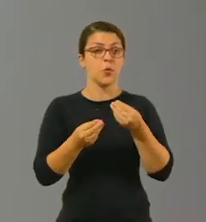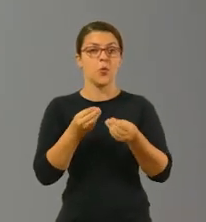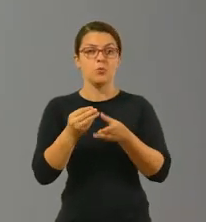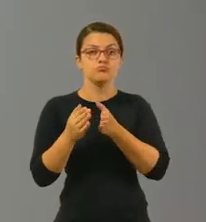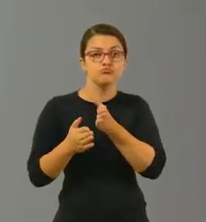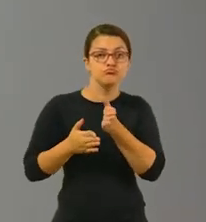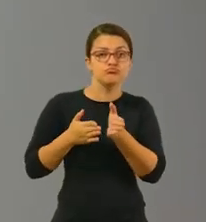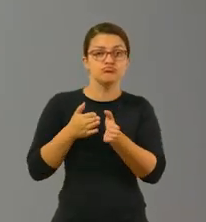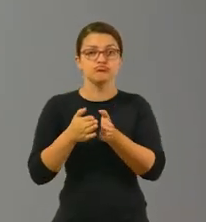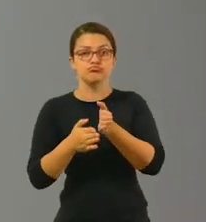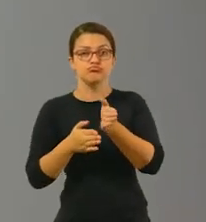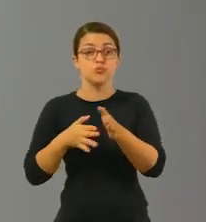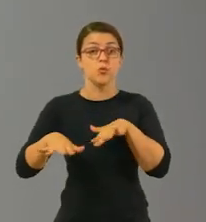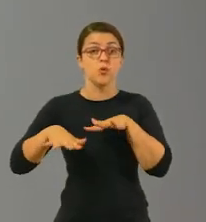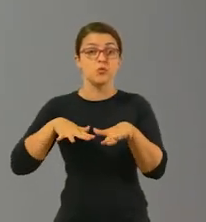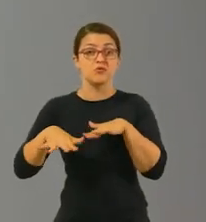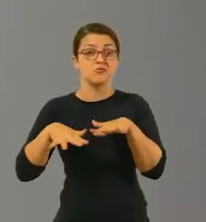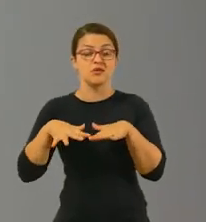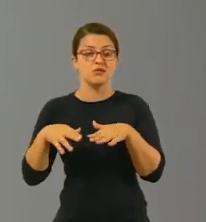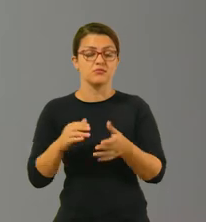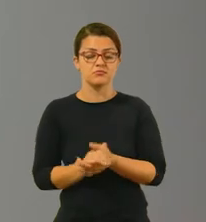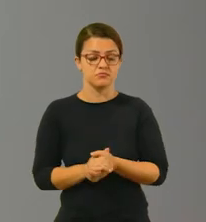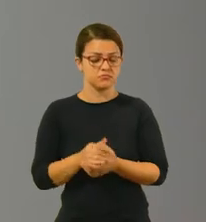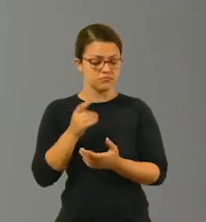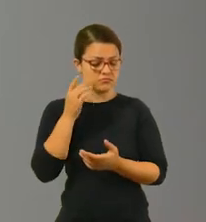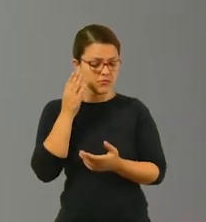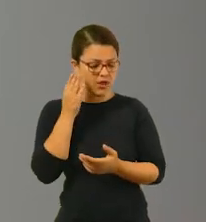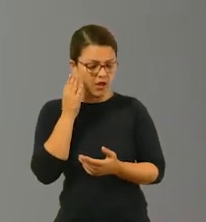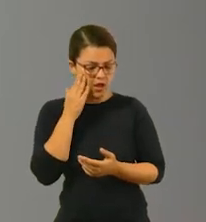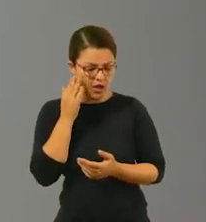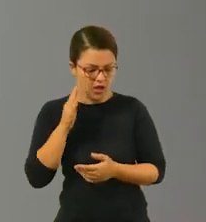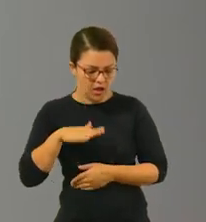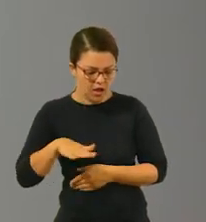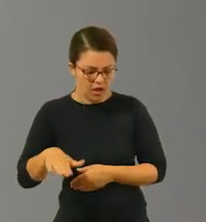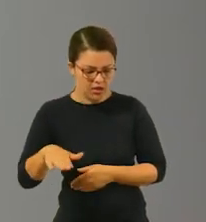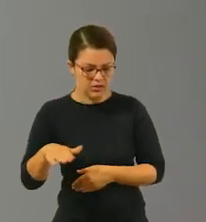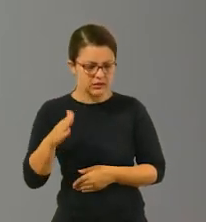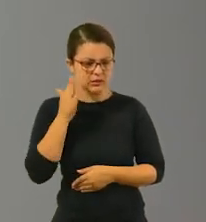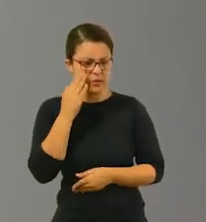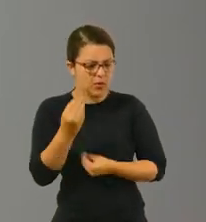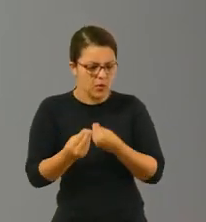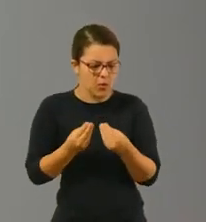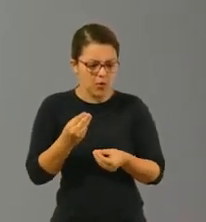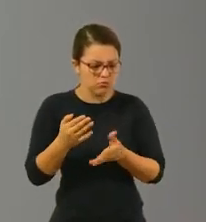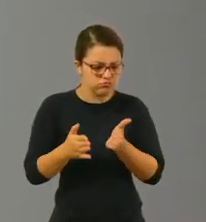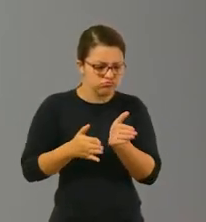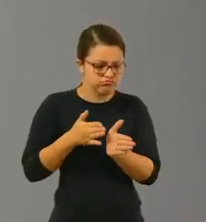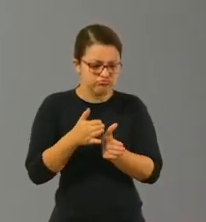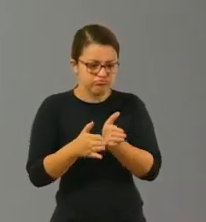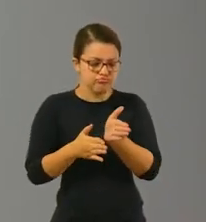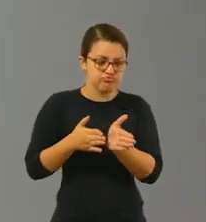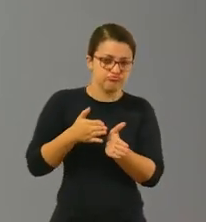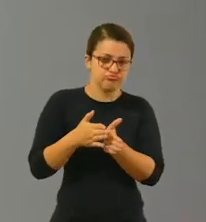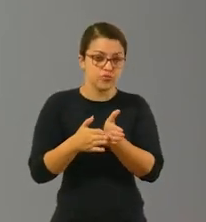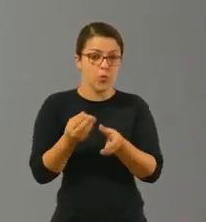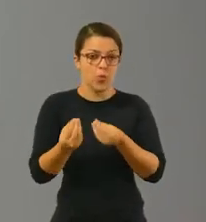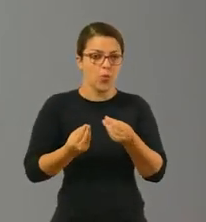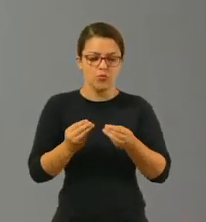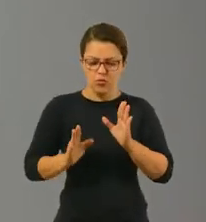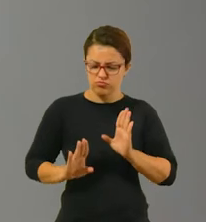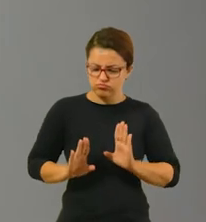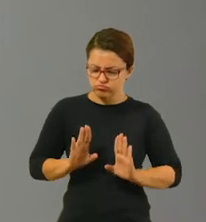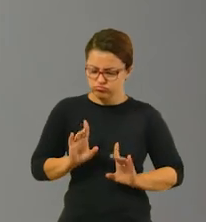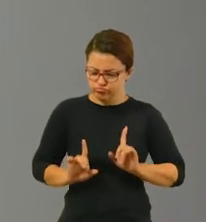tá bom? É importante que a criança tenha conhecimento de como que é o movimento, como que o trem se